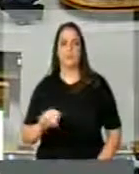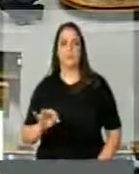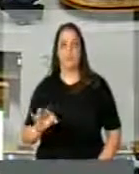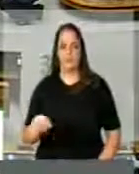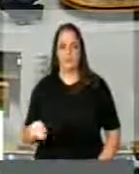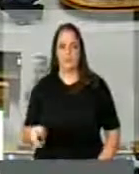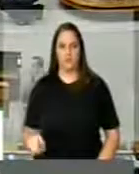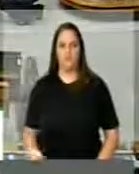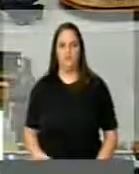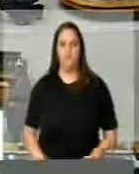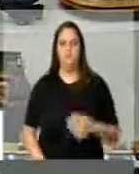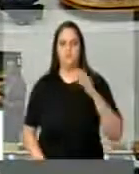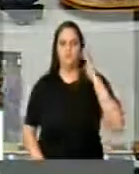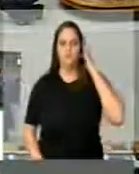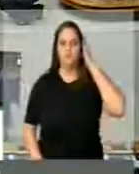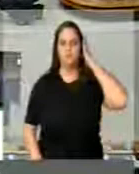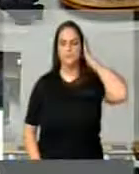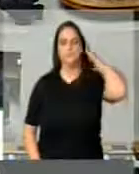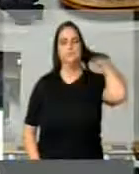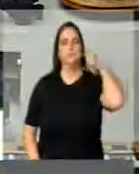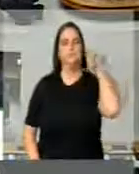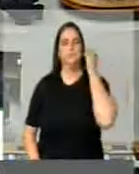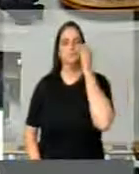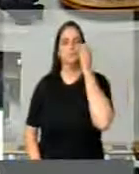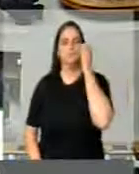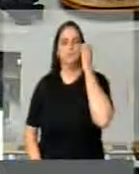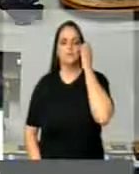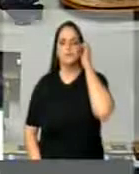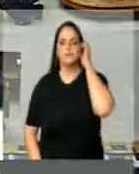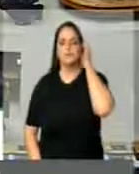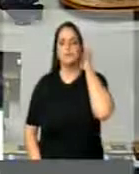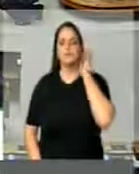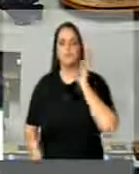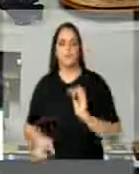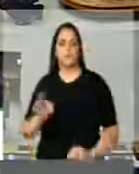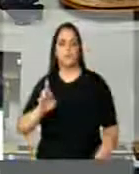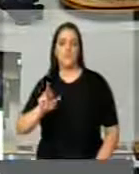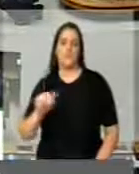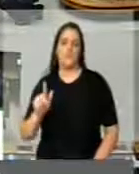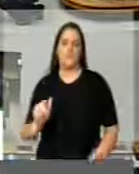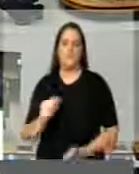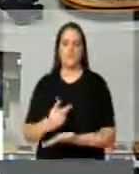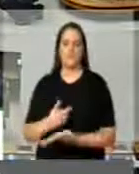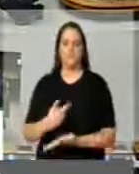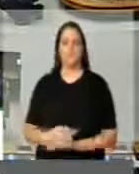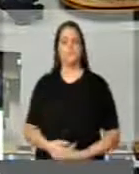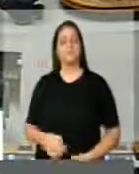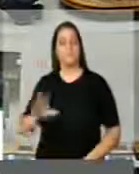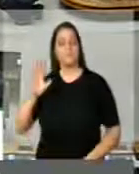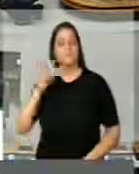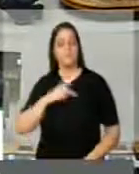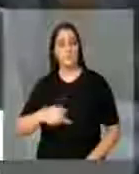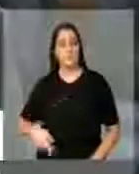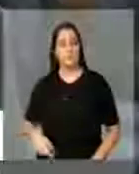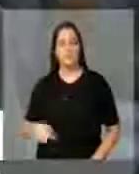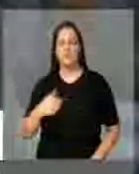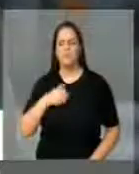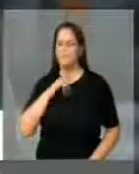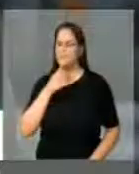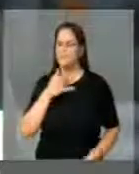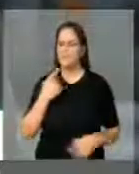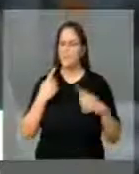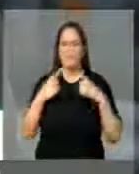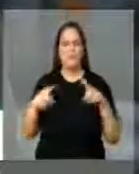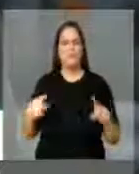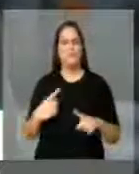Obrigado, jovem presidente. Deputado Alberto Fraga e depois o deputado Caetano. Eu queria lamentar profundamente a